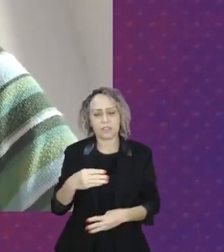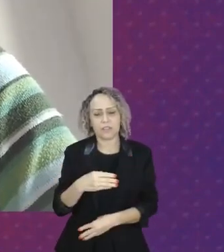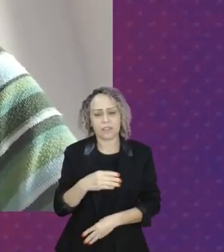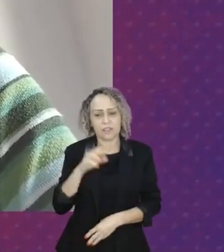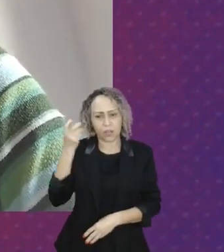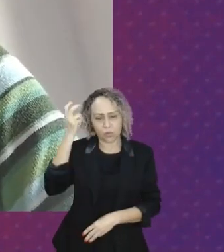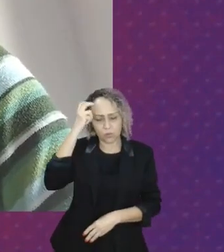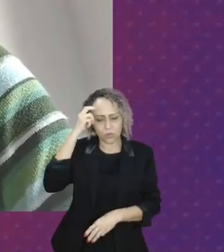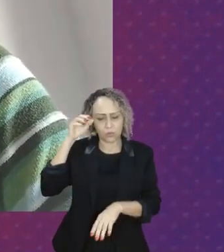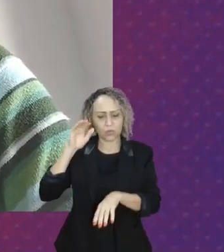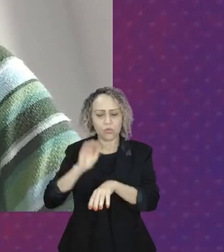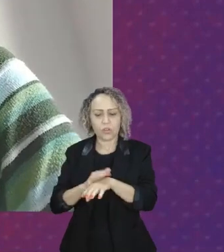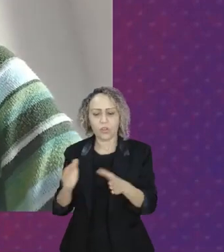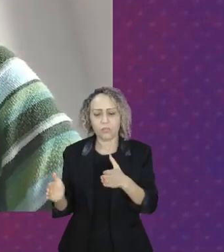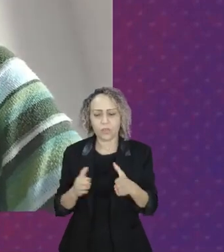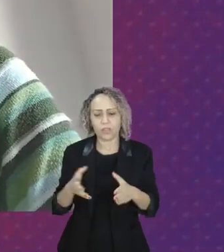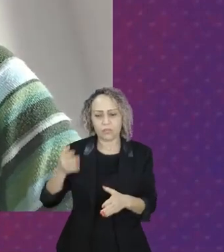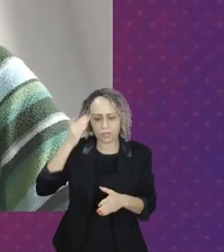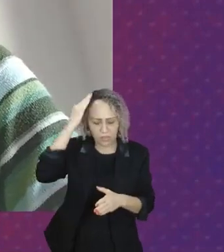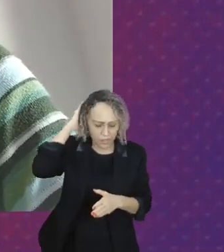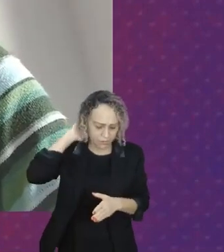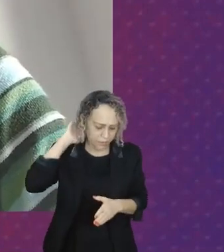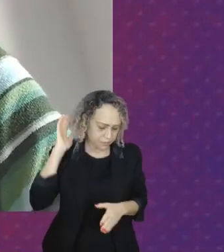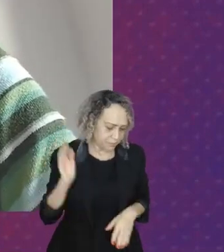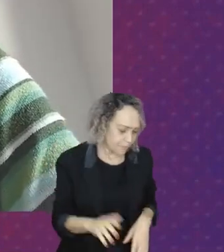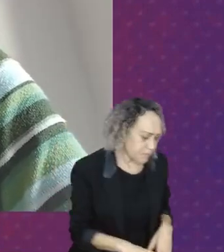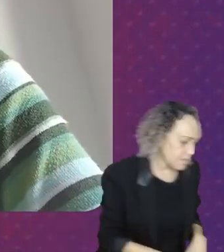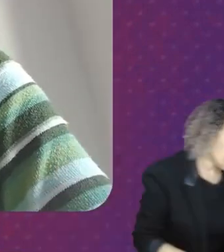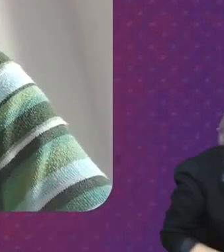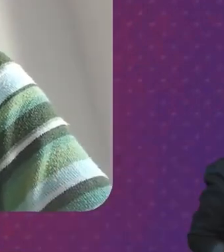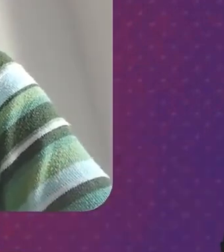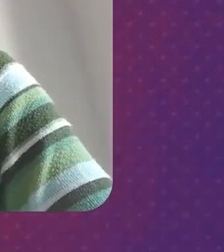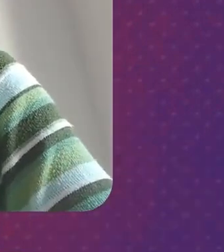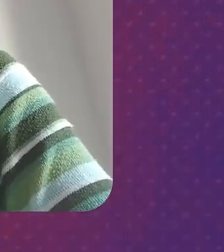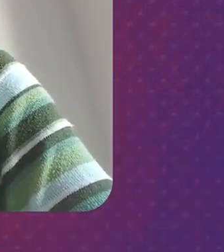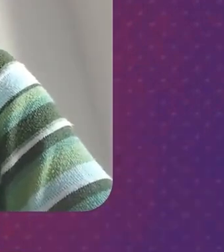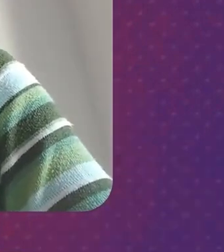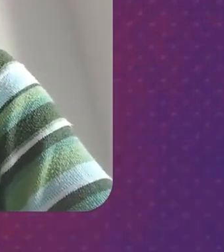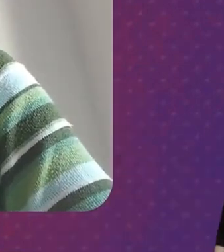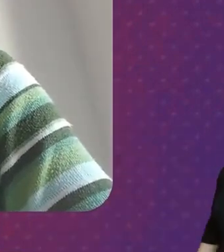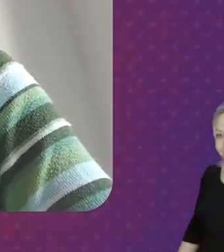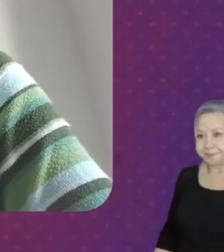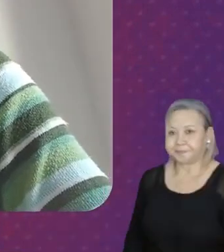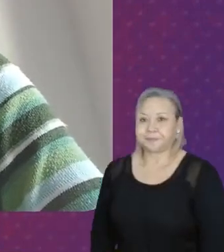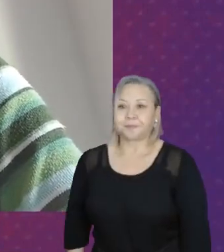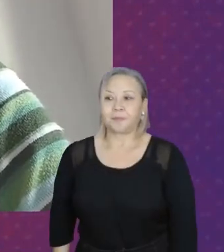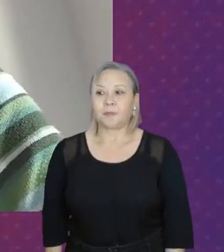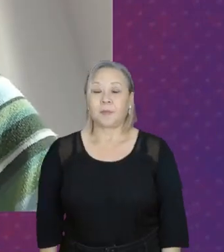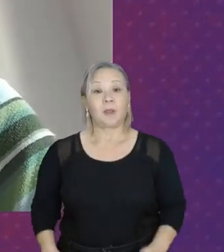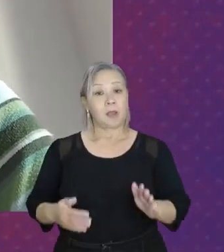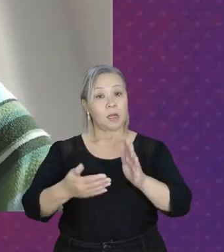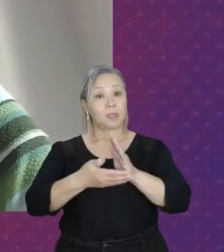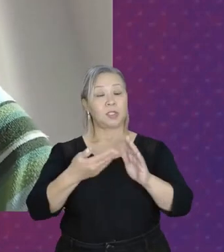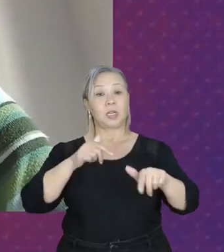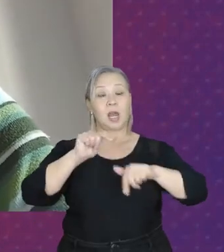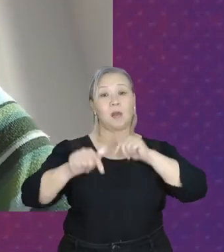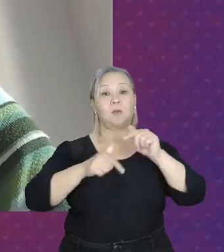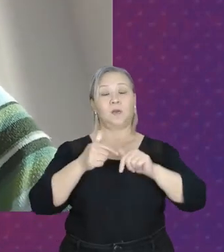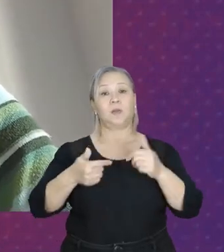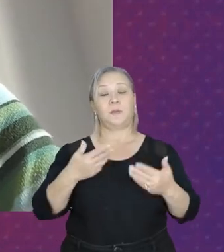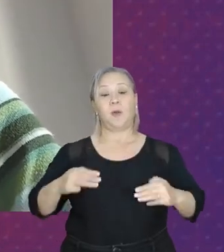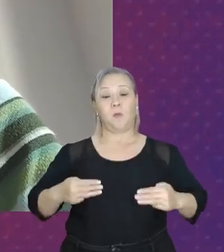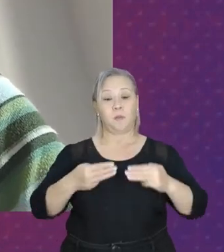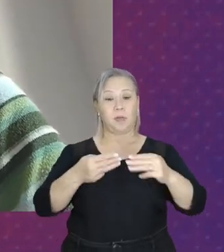eles extinguiram o Ministério da Cultura, assim como extinguir o Ministério do Trabalho, enfim, assim como todos os retrocessos e os desmontes que eles fizeram